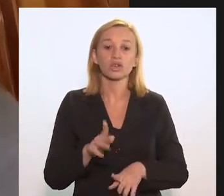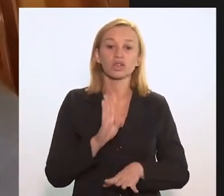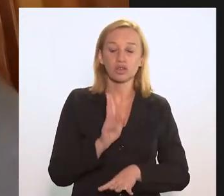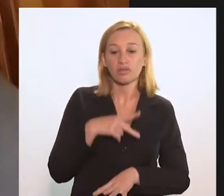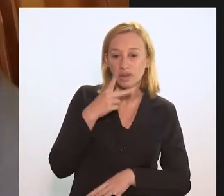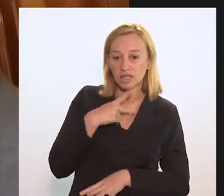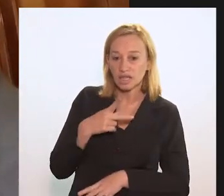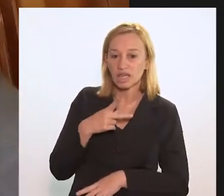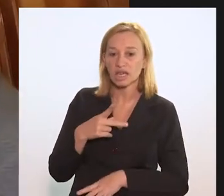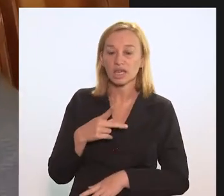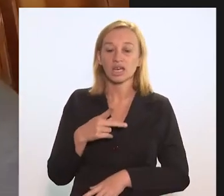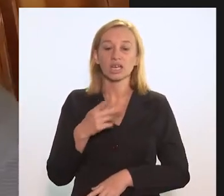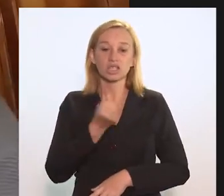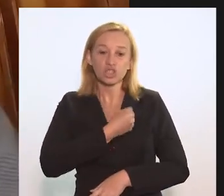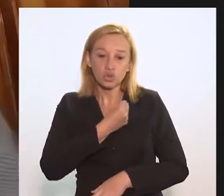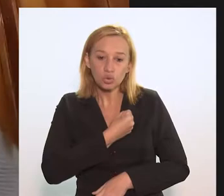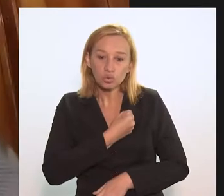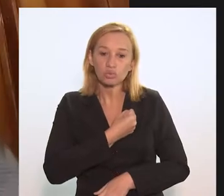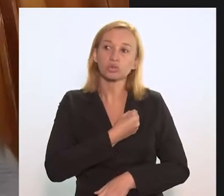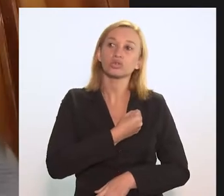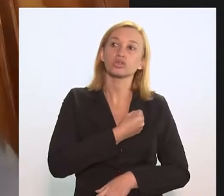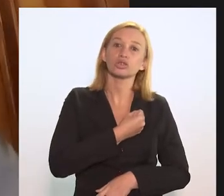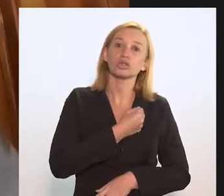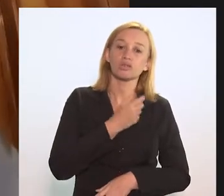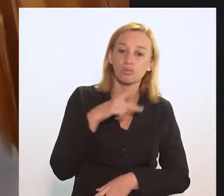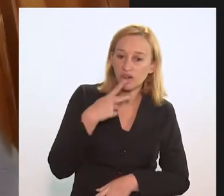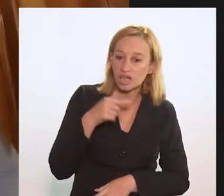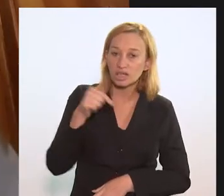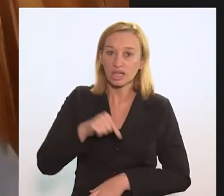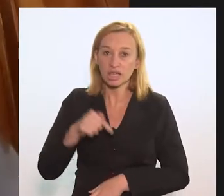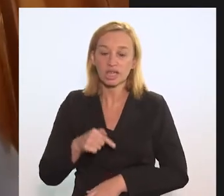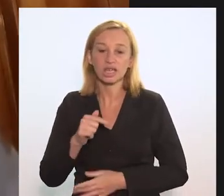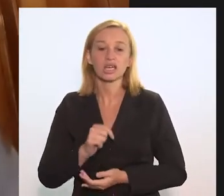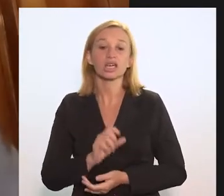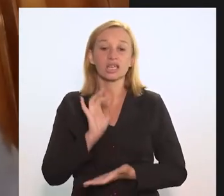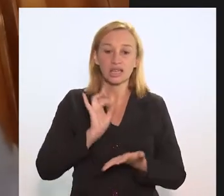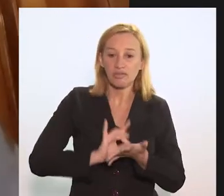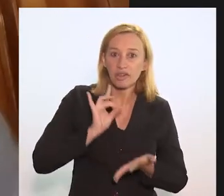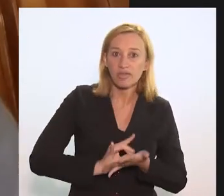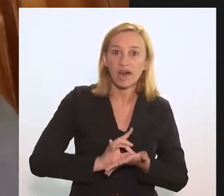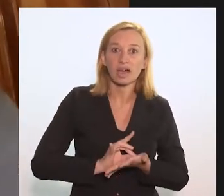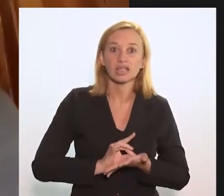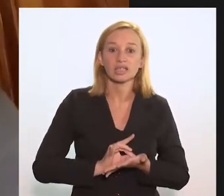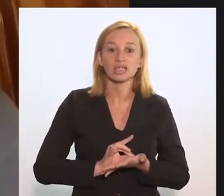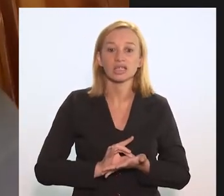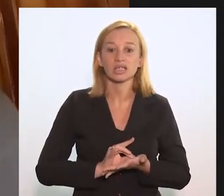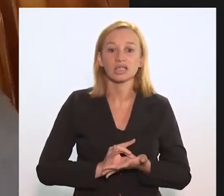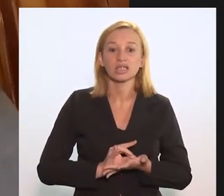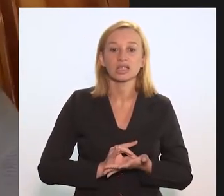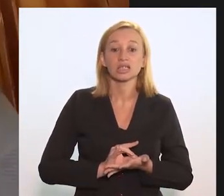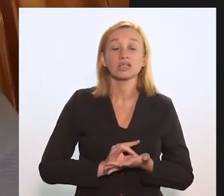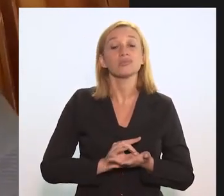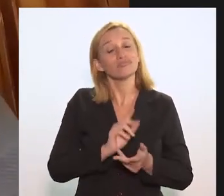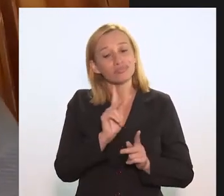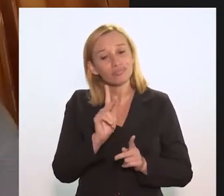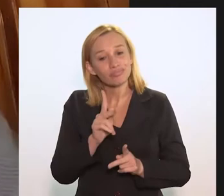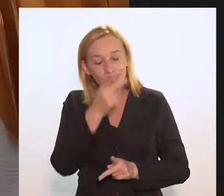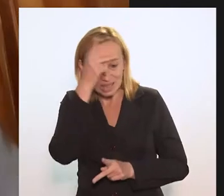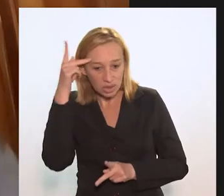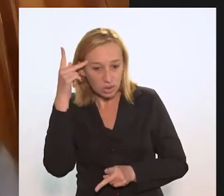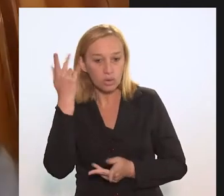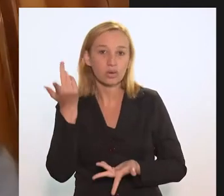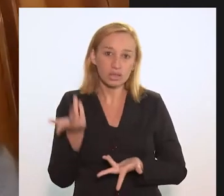É aquilo que a gente está colocando aqui, esses dados, esses indicadores que a está colocando aqui, essas estatísticas, na verdade, por trás dela, são